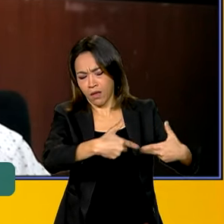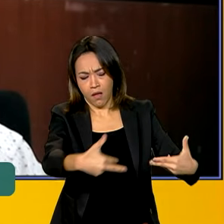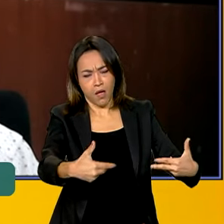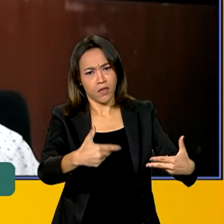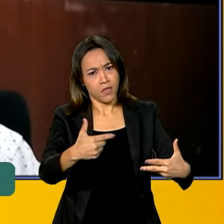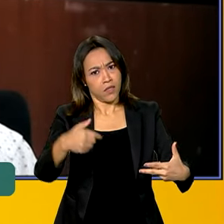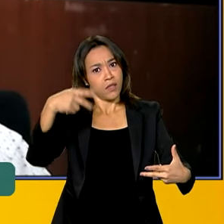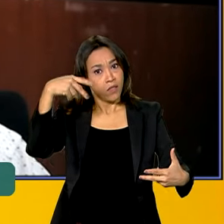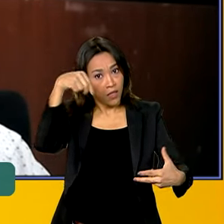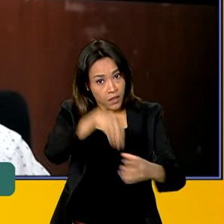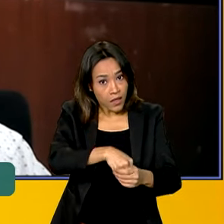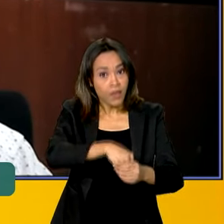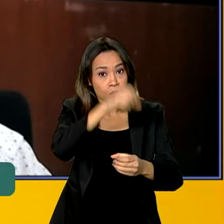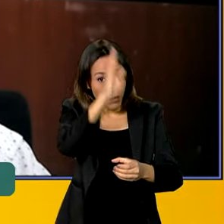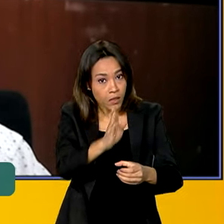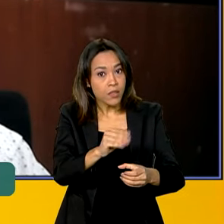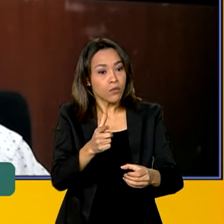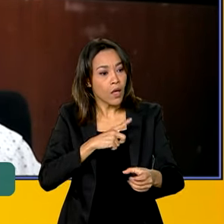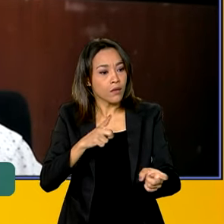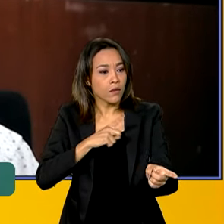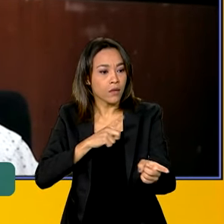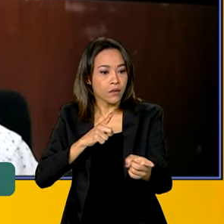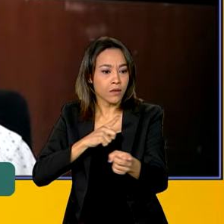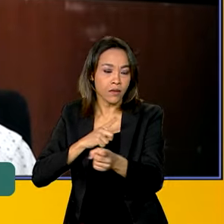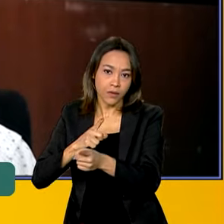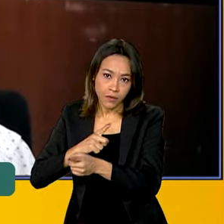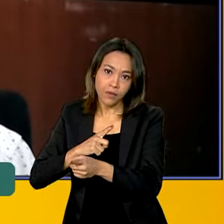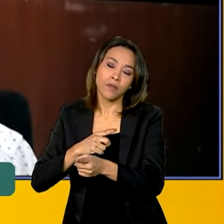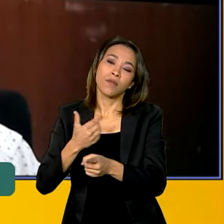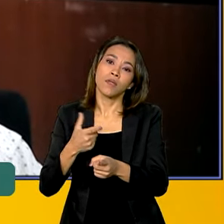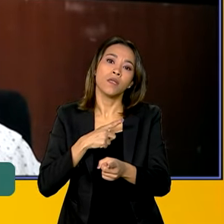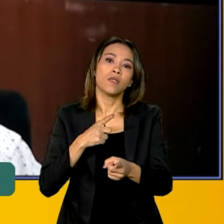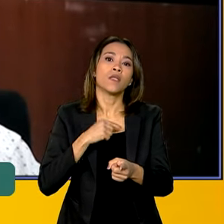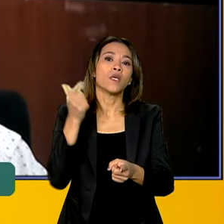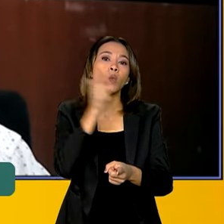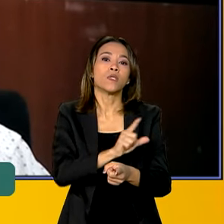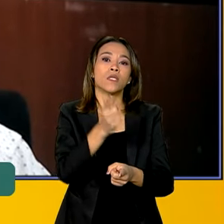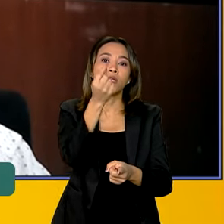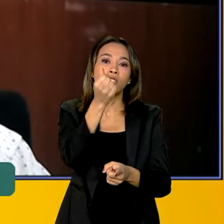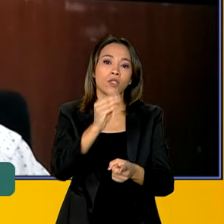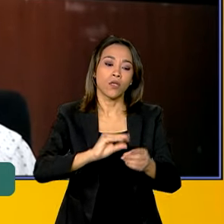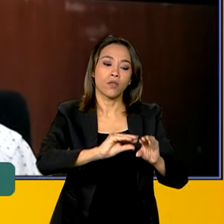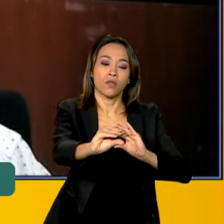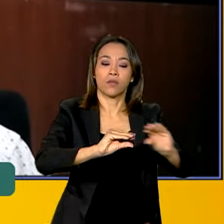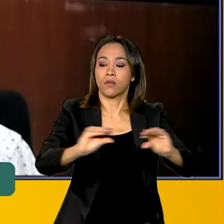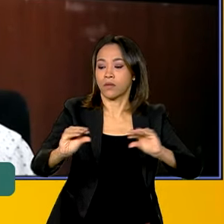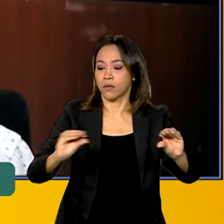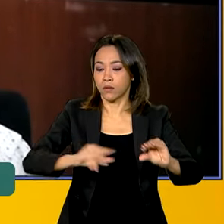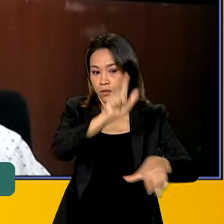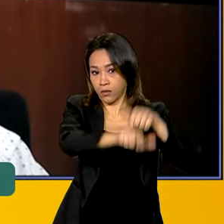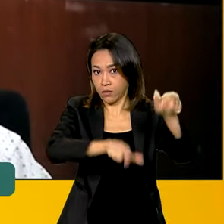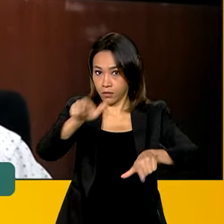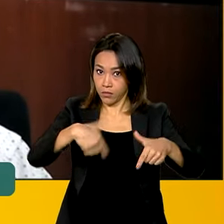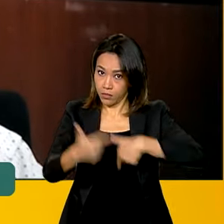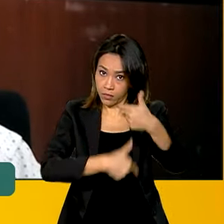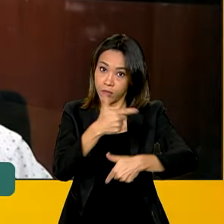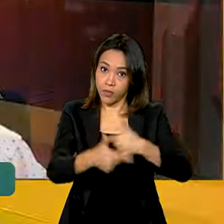interno seja abastecido e haja um repasse de recursos para produtores e toda a cadeia produtiva nacional.